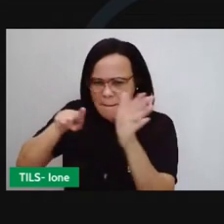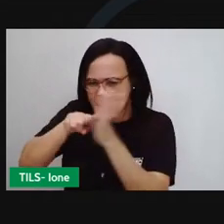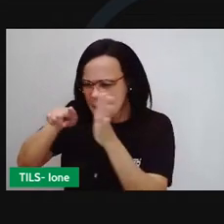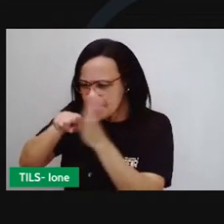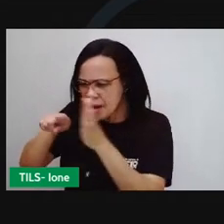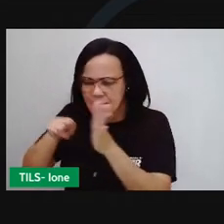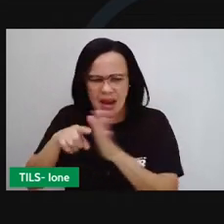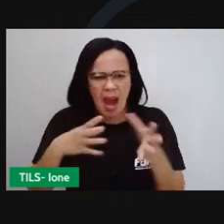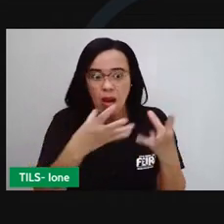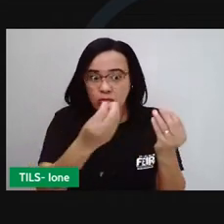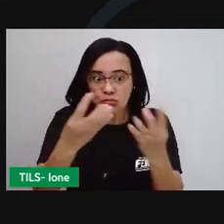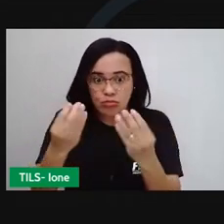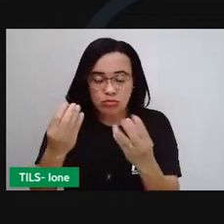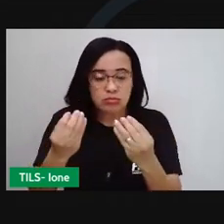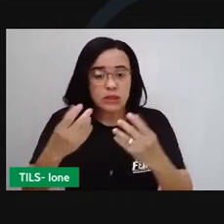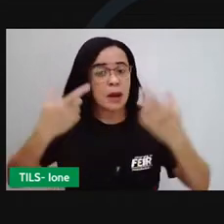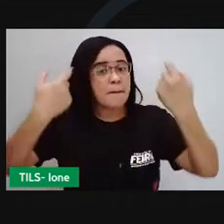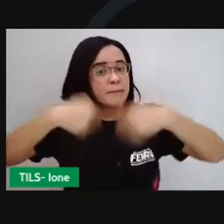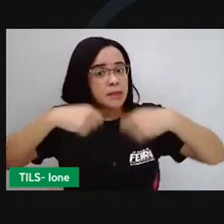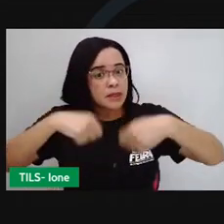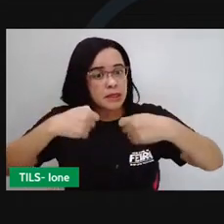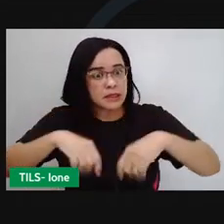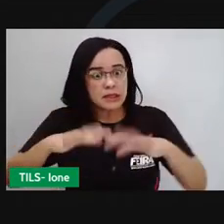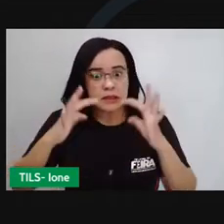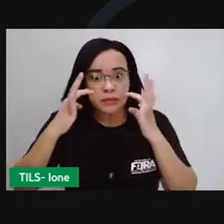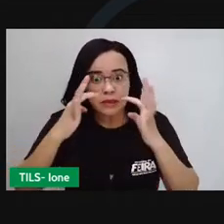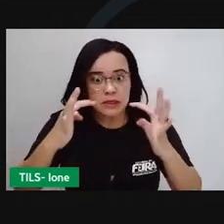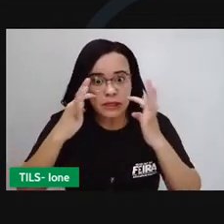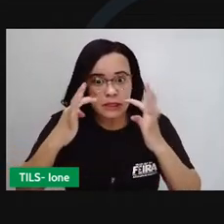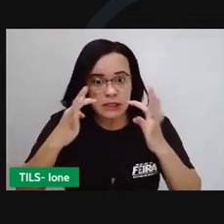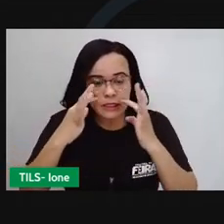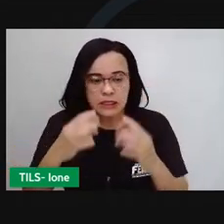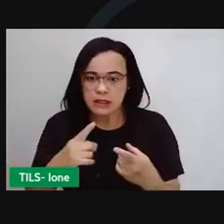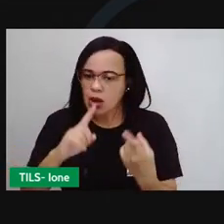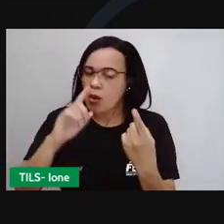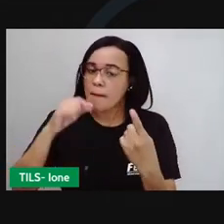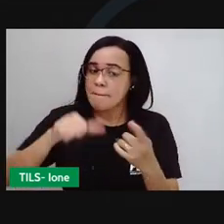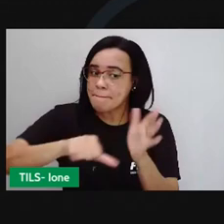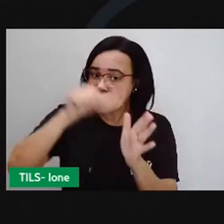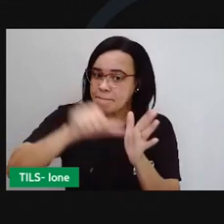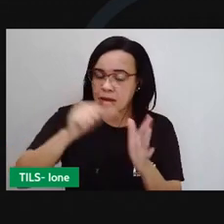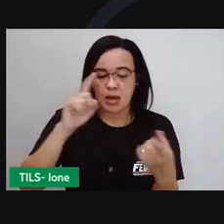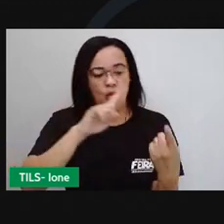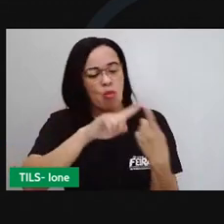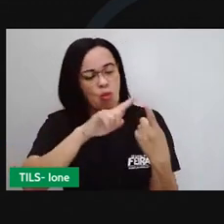uma resposta ajuda a encontrar outra resposta.